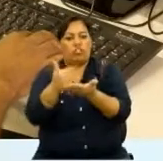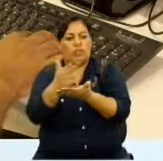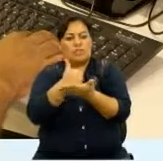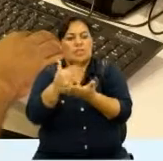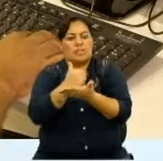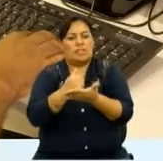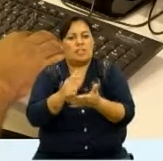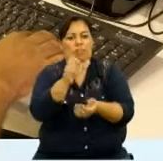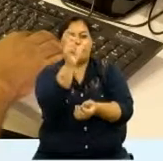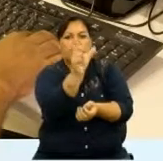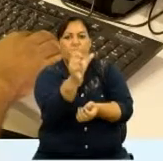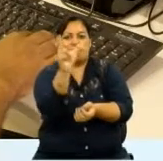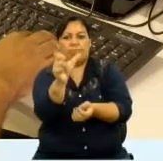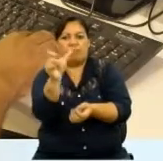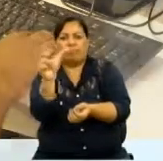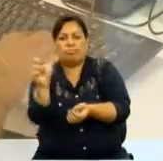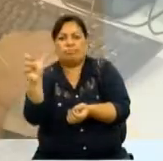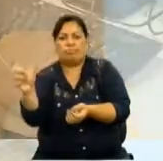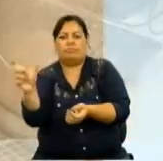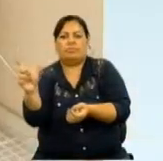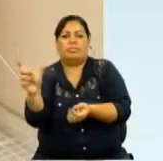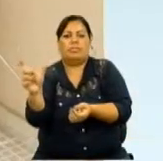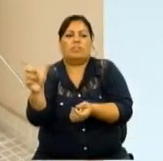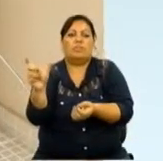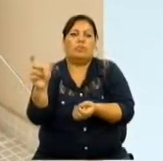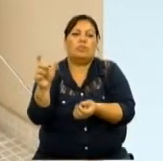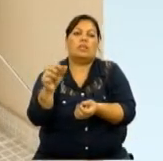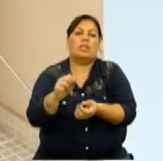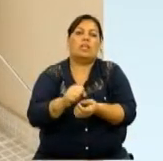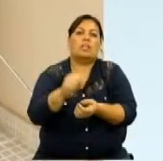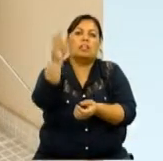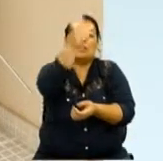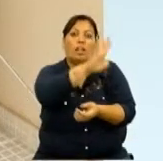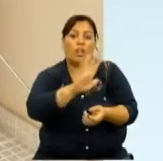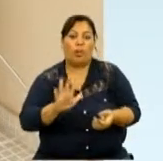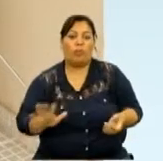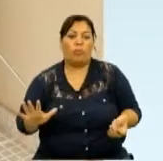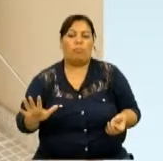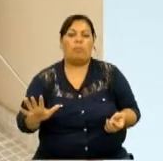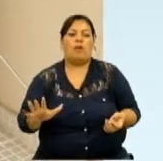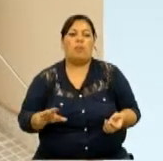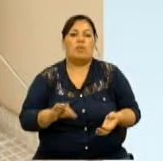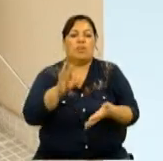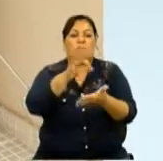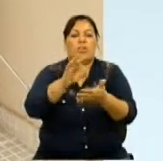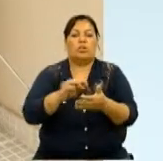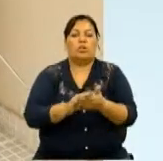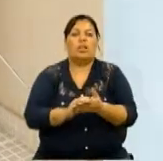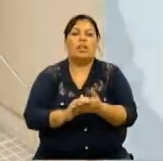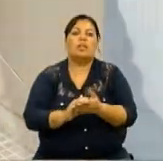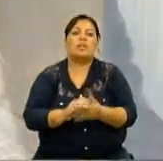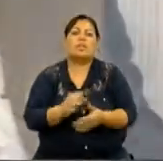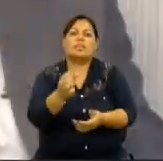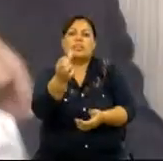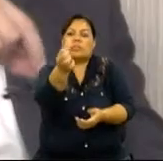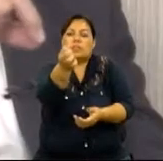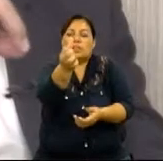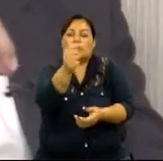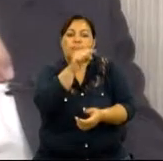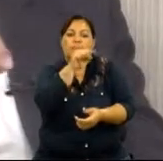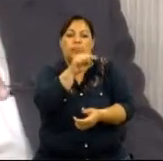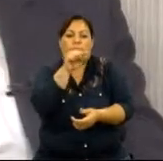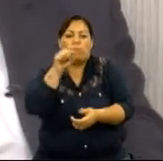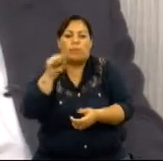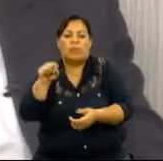desenho com guia, que você vai colocando o mapa e vai perfurando o papel. O braile são seis pontos, né?